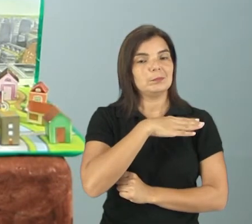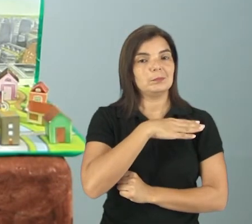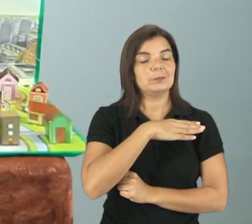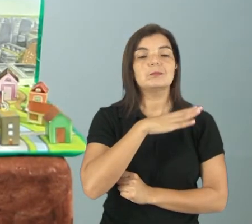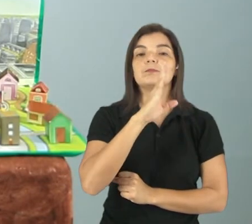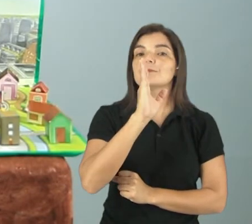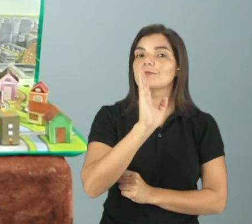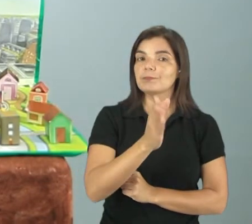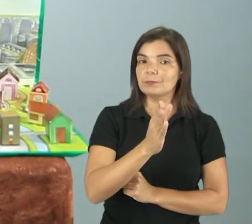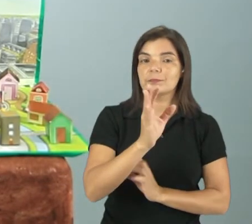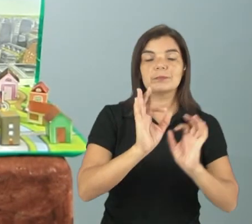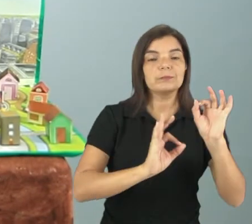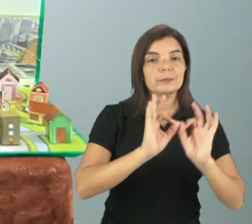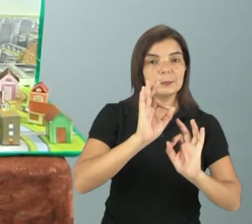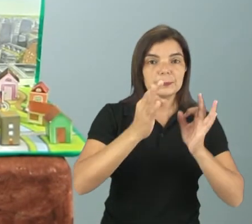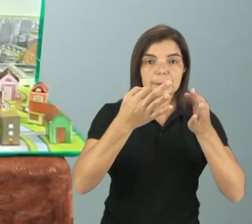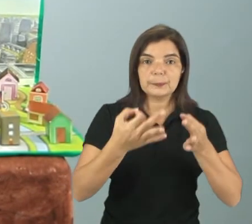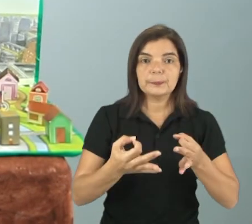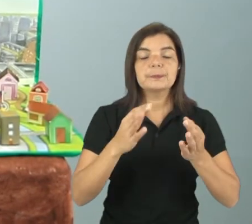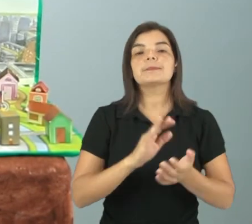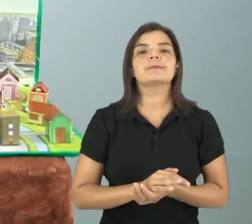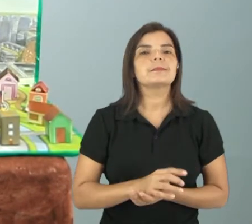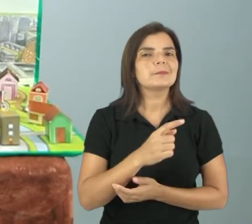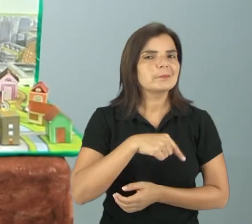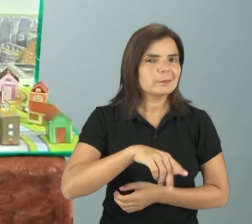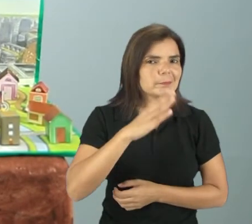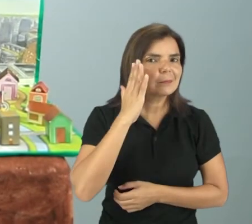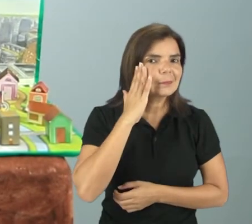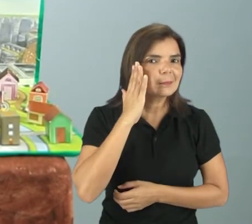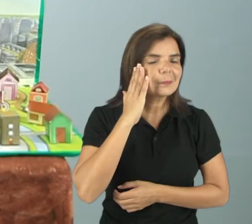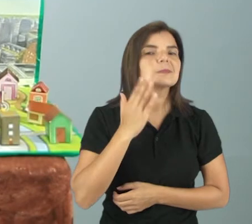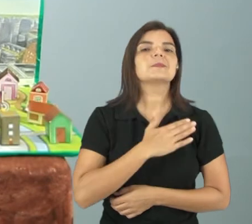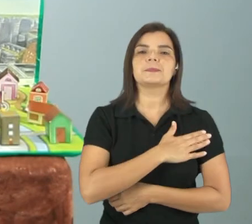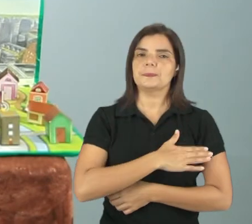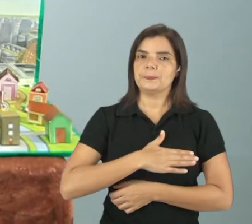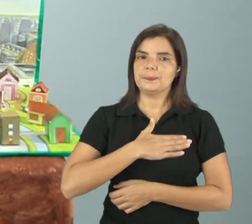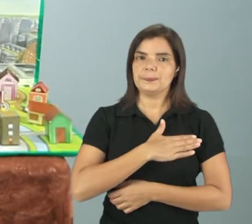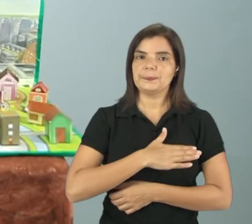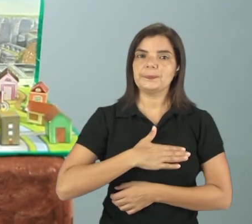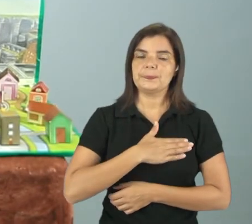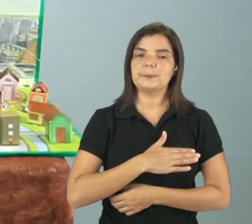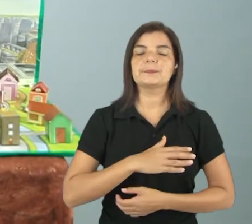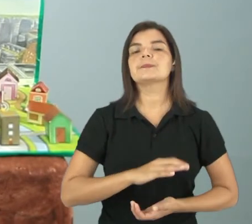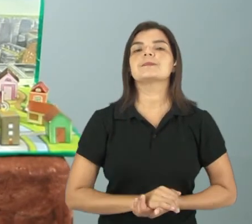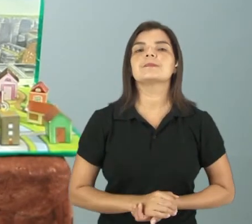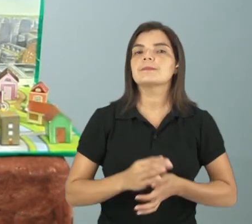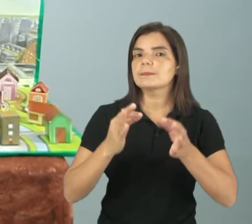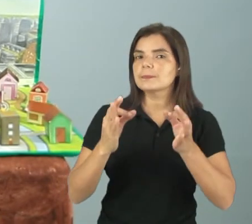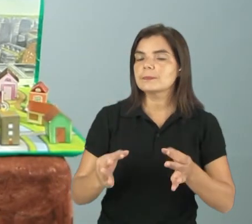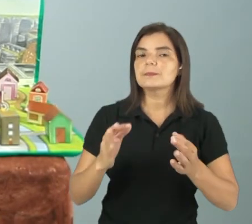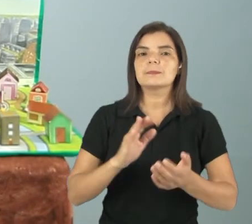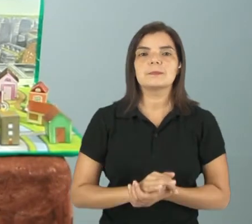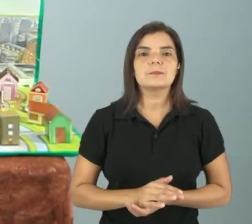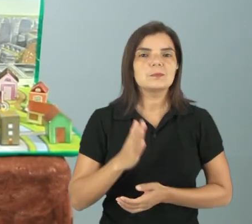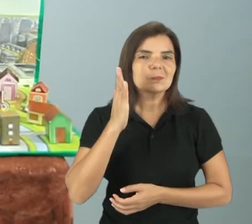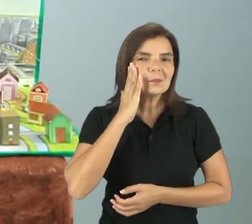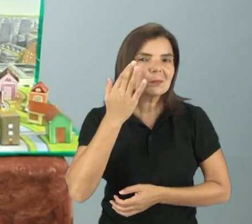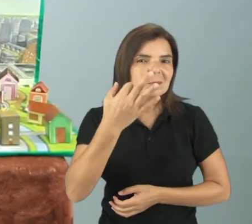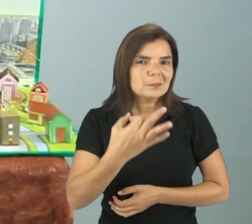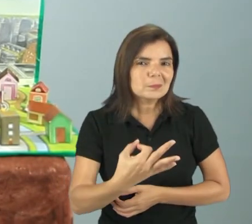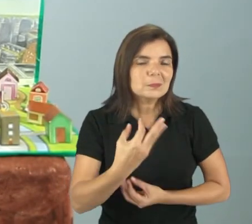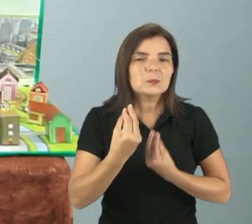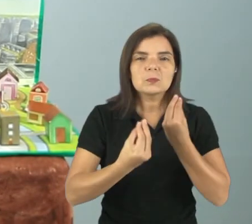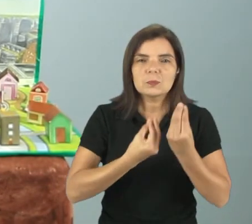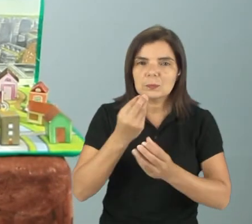já foram industrializados, certinho? compreenderam? Gostaram? Certinho? Entenderam bem